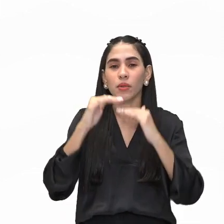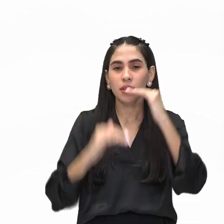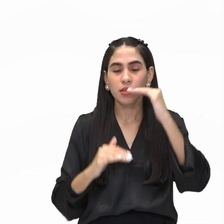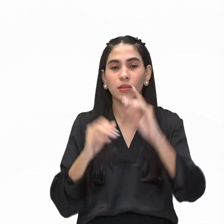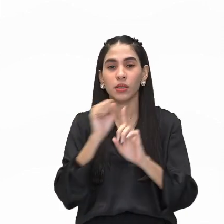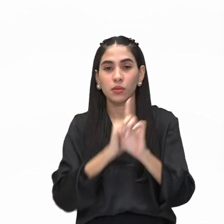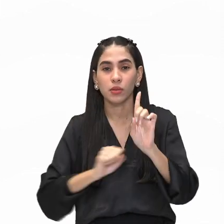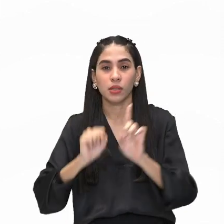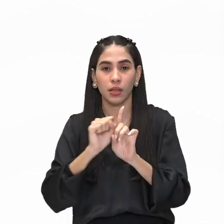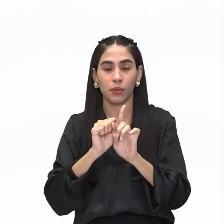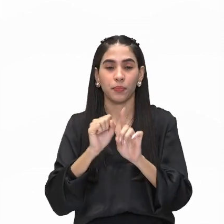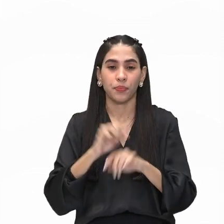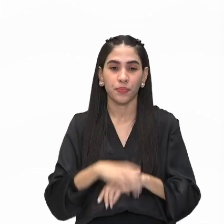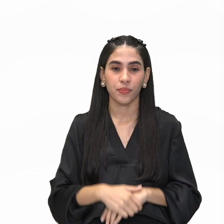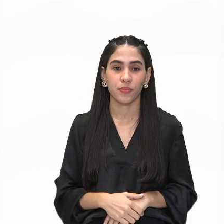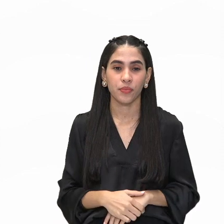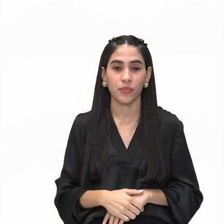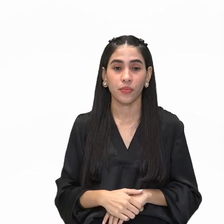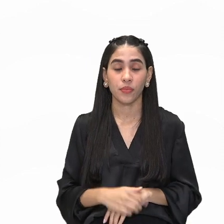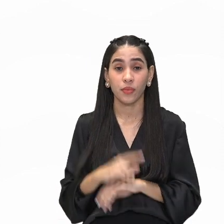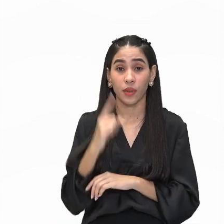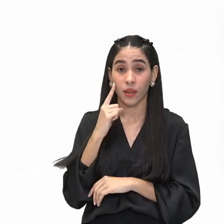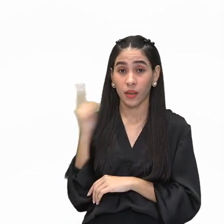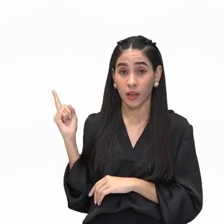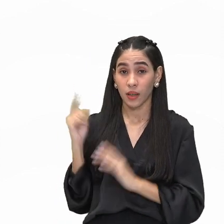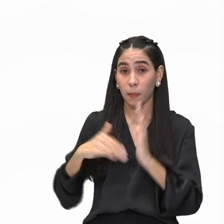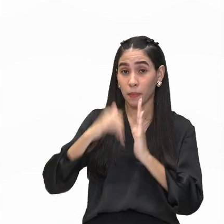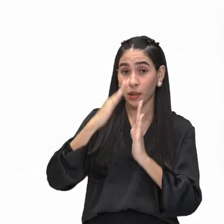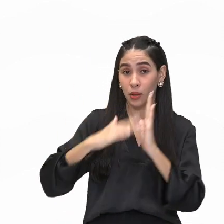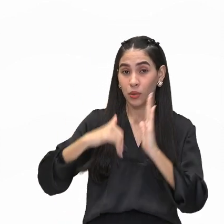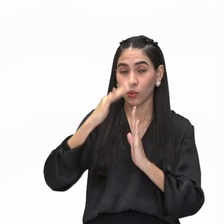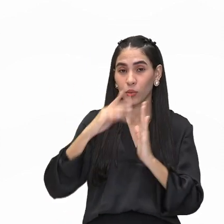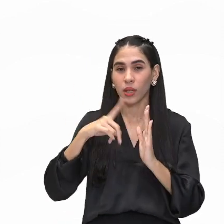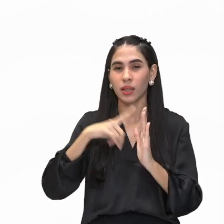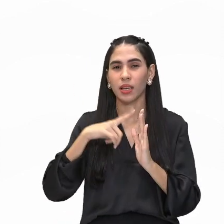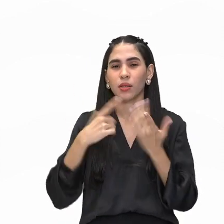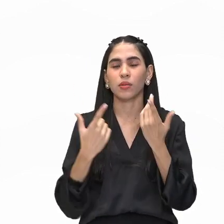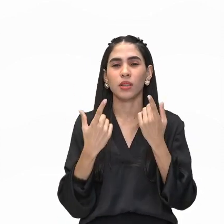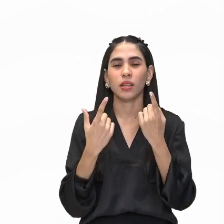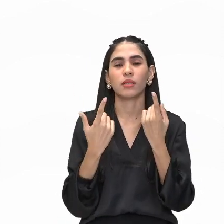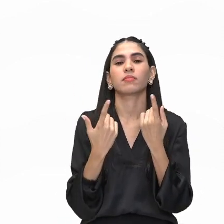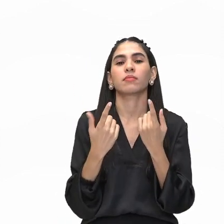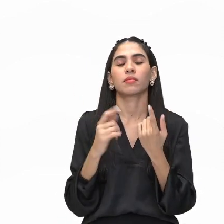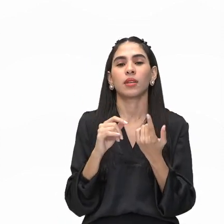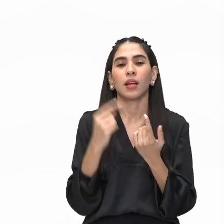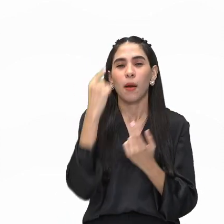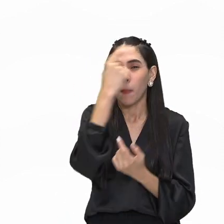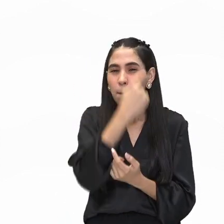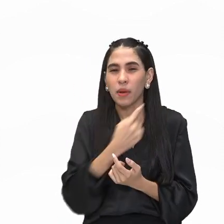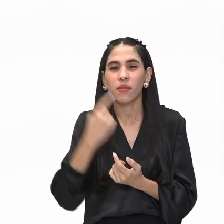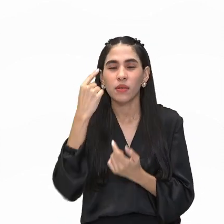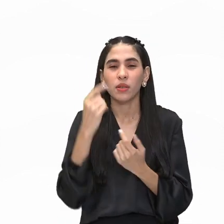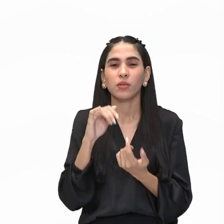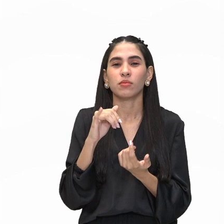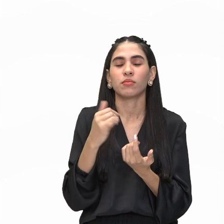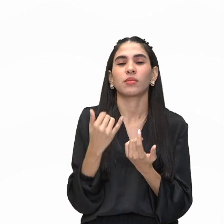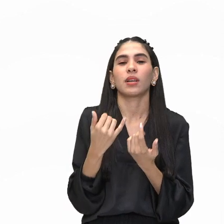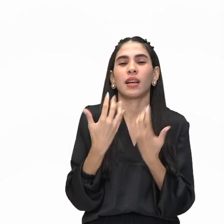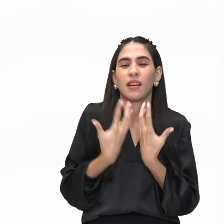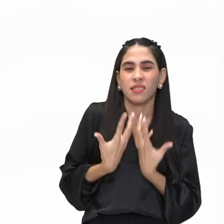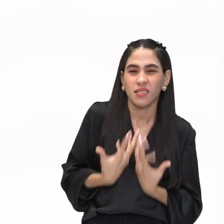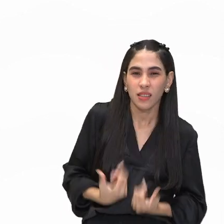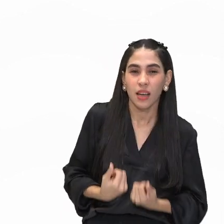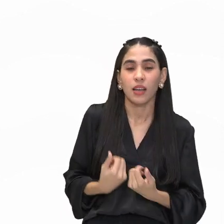sociais. Esse quadro ali, ele retrata o olhar entediado no rosto da mulher, deitada, como vocês podem